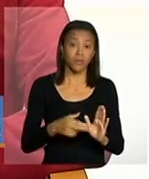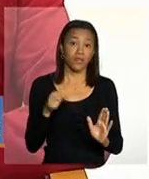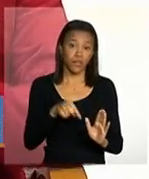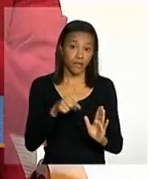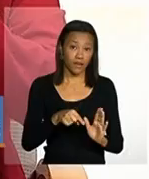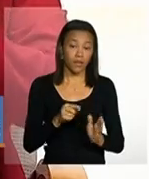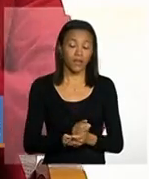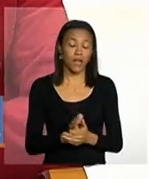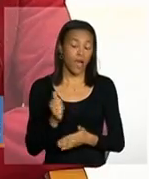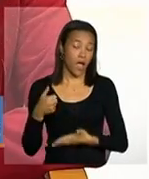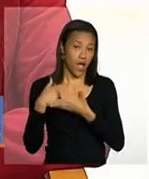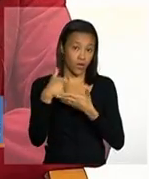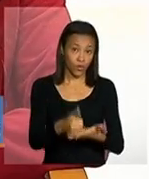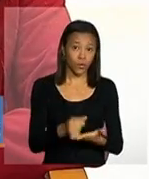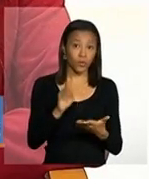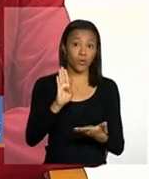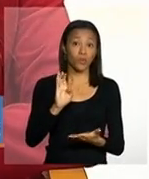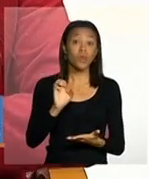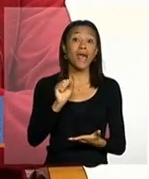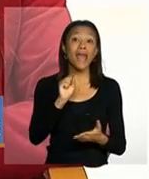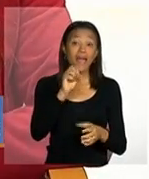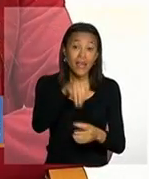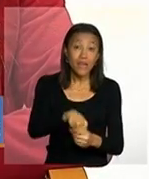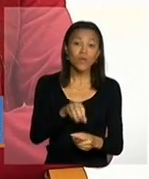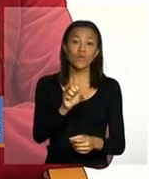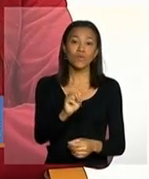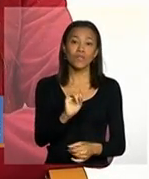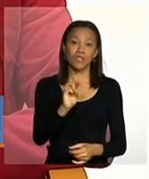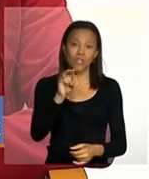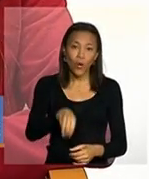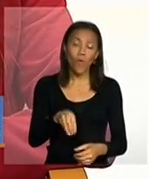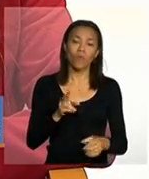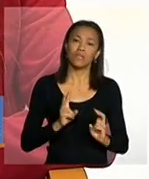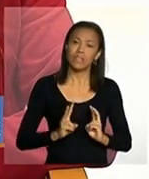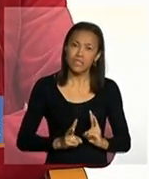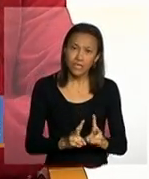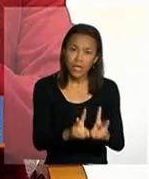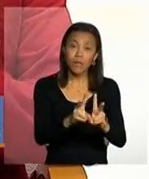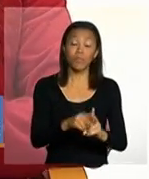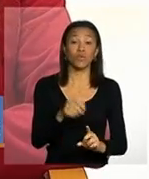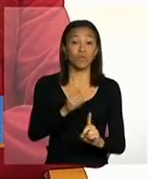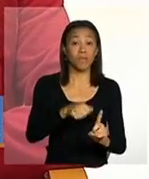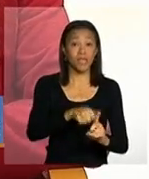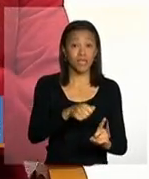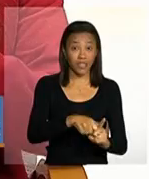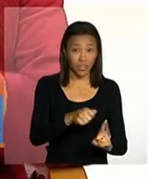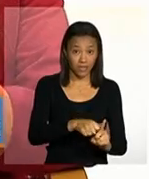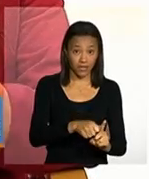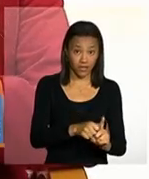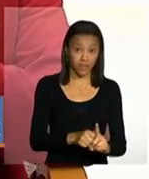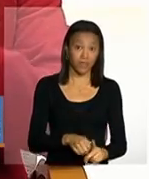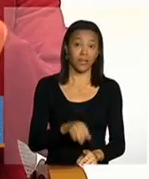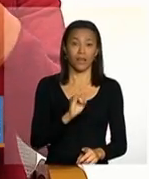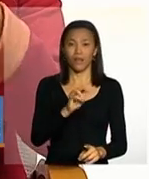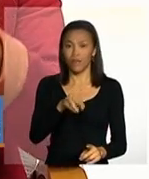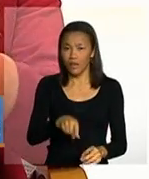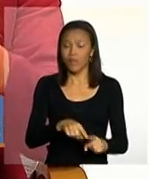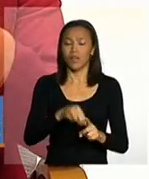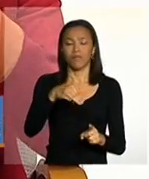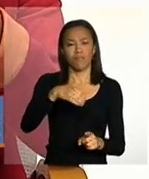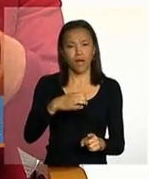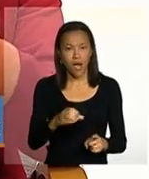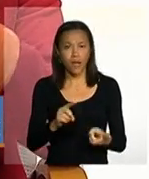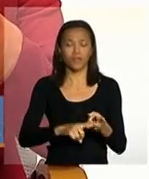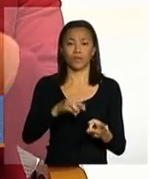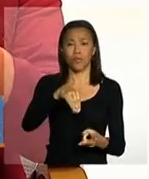benefício das famílias ela é disponibilizada no SICOM em todos os meses ímpares menos janeiro então março é disponibilizado